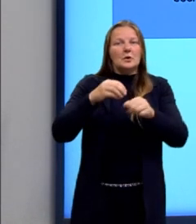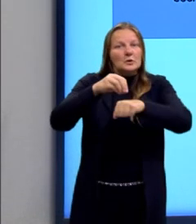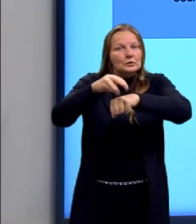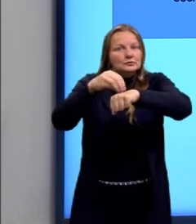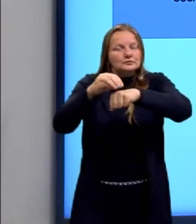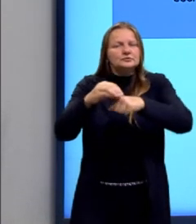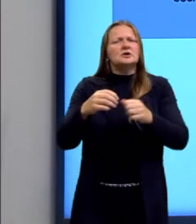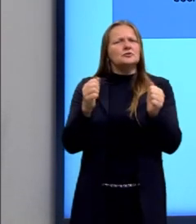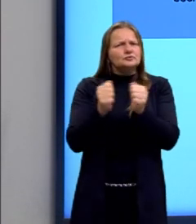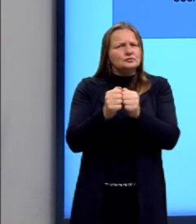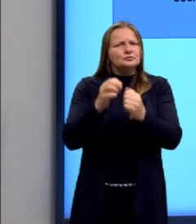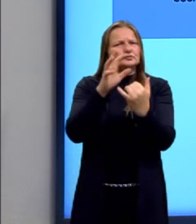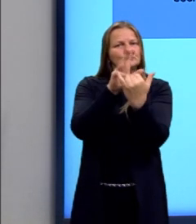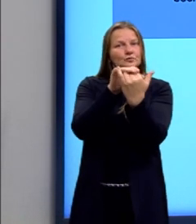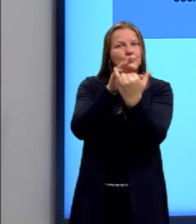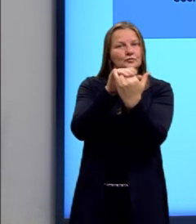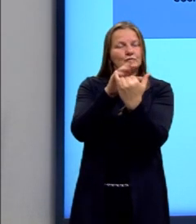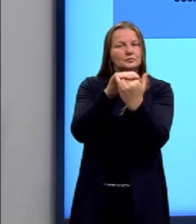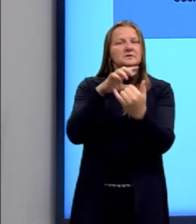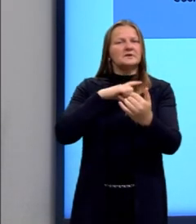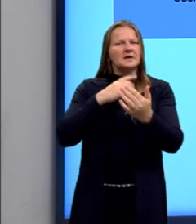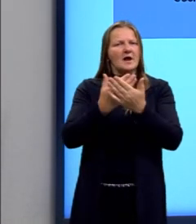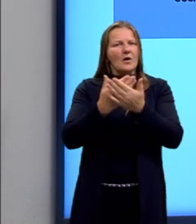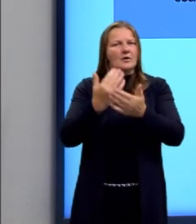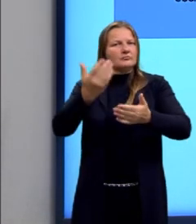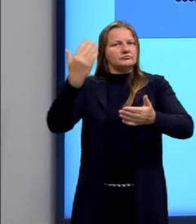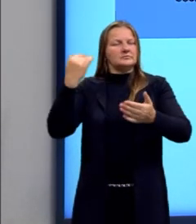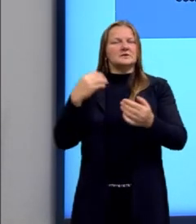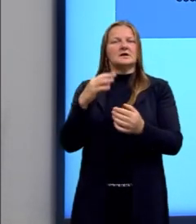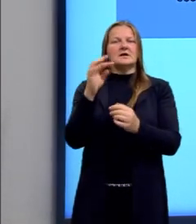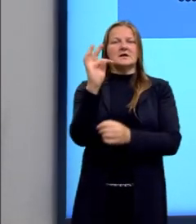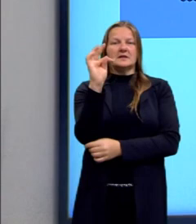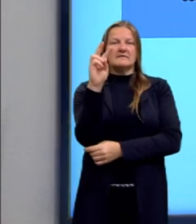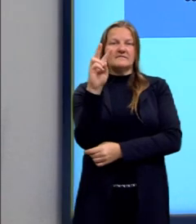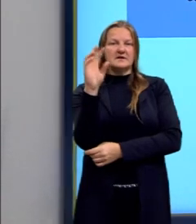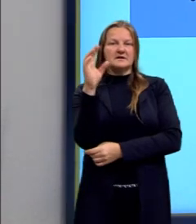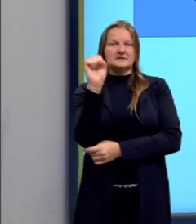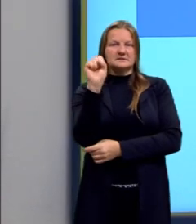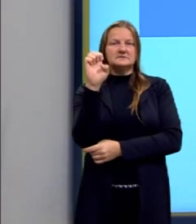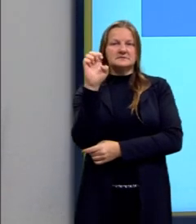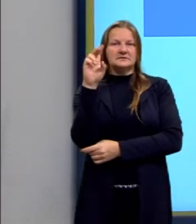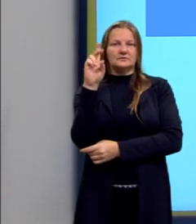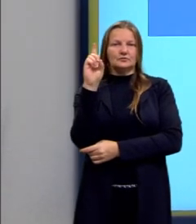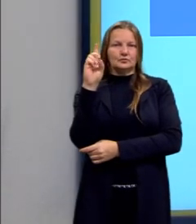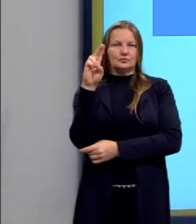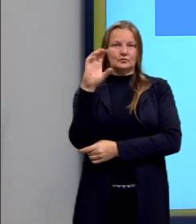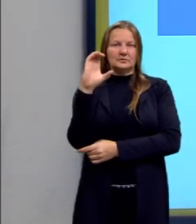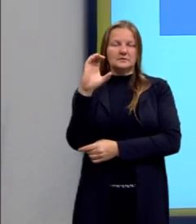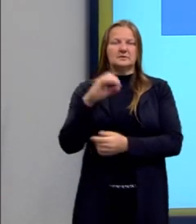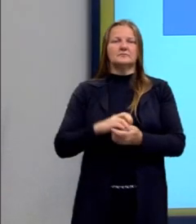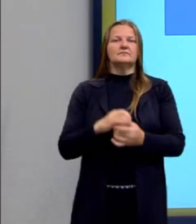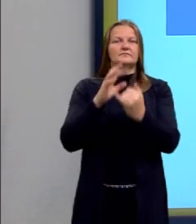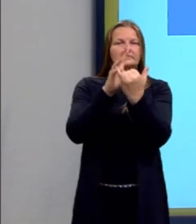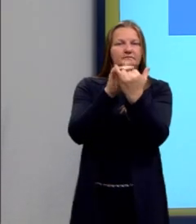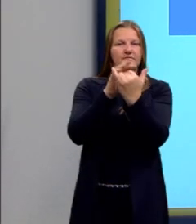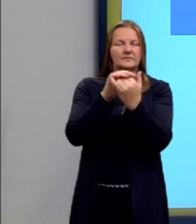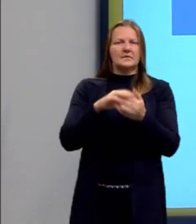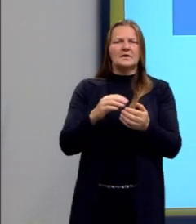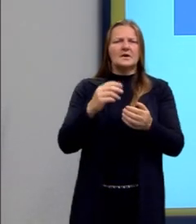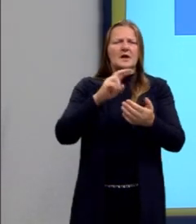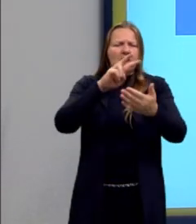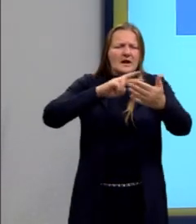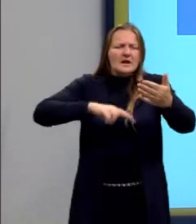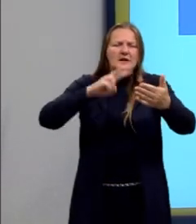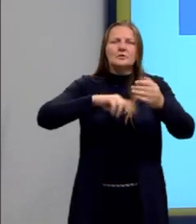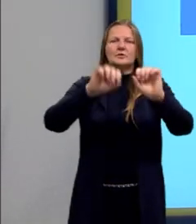acompanhar as nossas aulas que estão disponíveis aqui no YouTube, na TV Seduc, desde a primeira aula onde tratamos da leitura